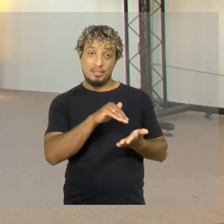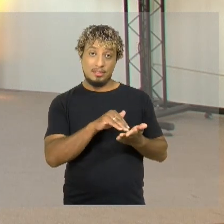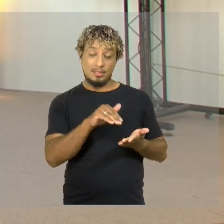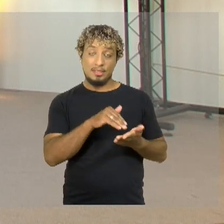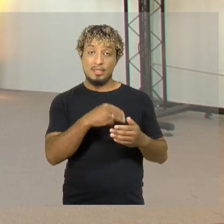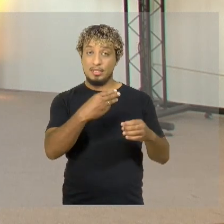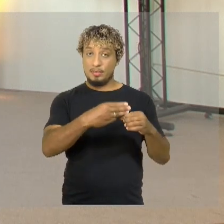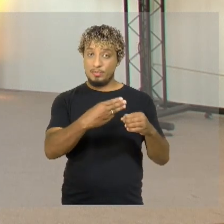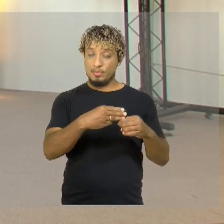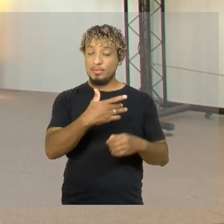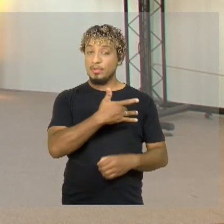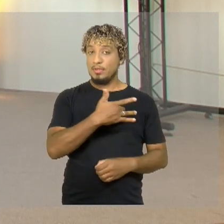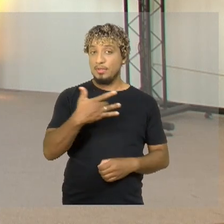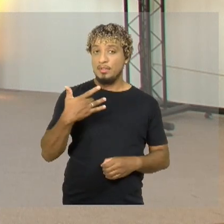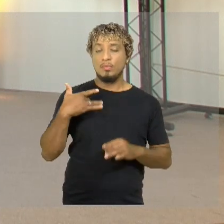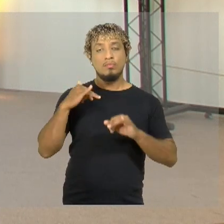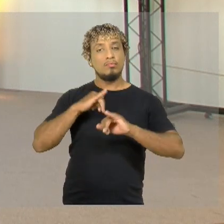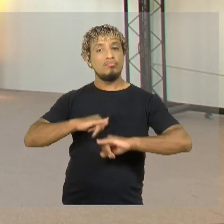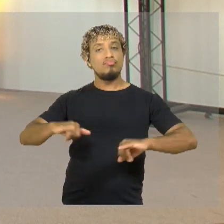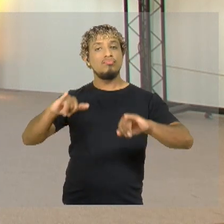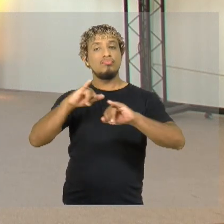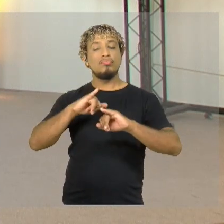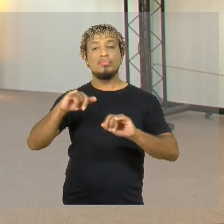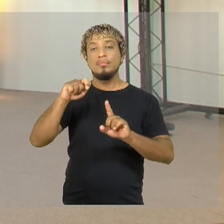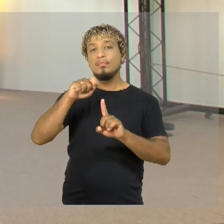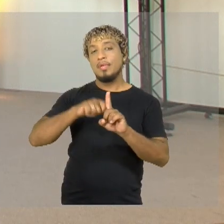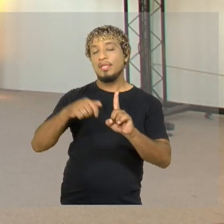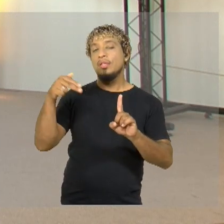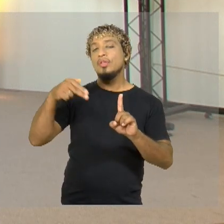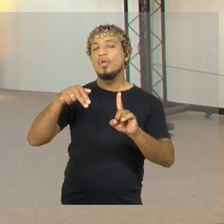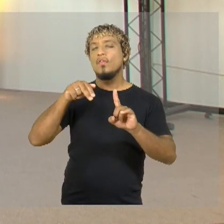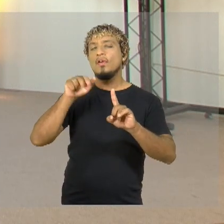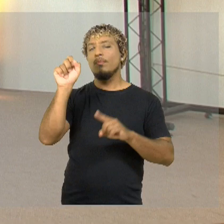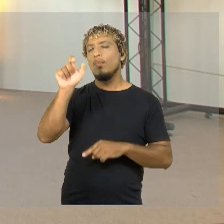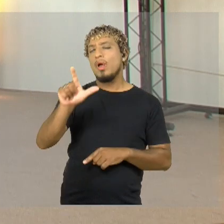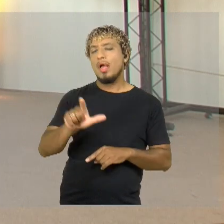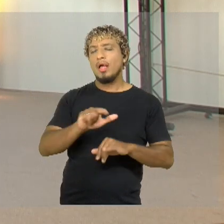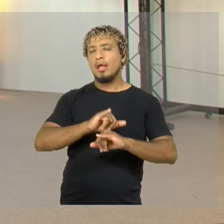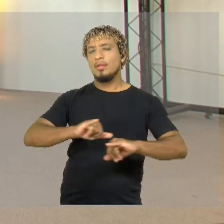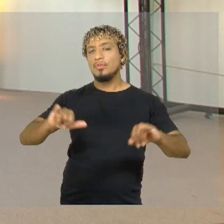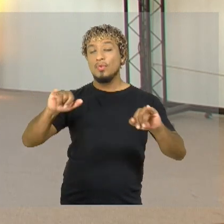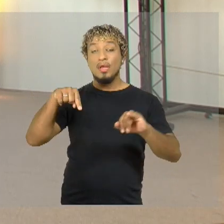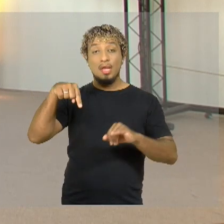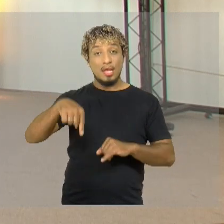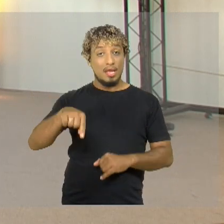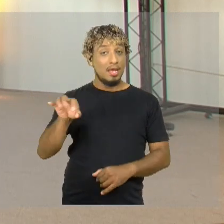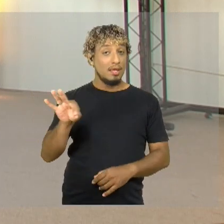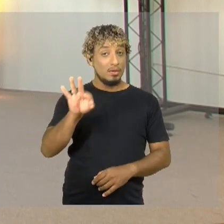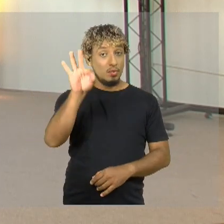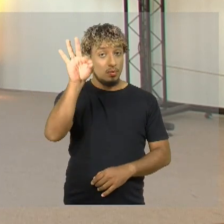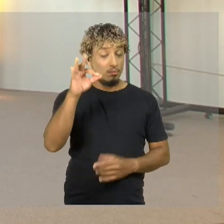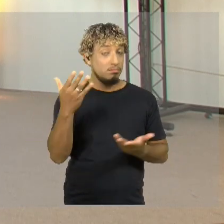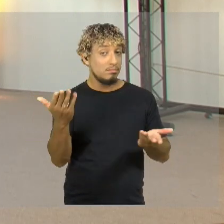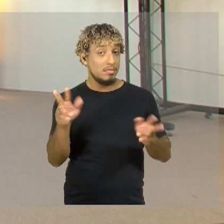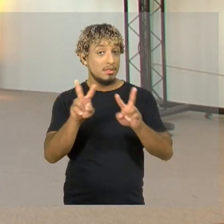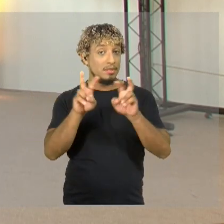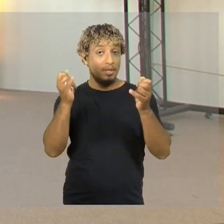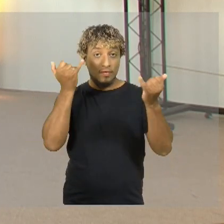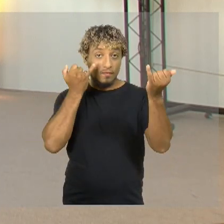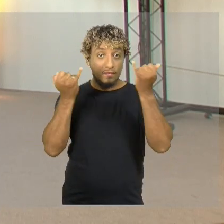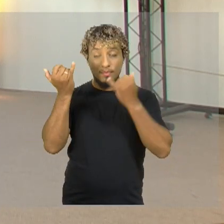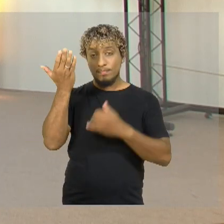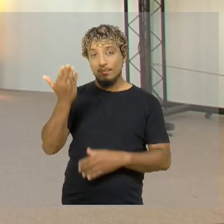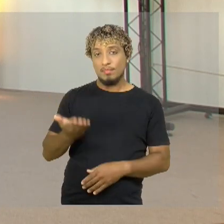realizaram atividades da campanha Novembro Azul aqui no campus da UFMA São Luís. Quem tem as informações para a gente? A